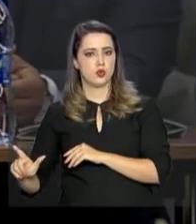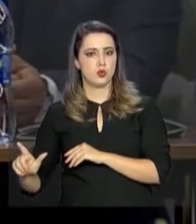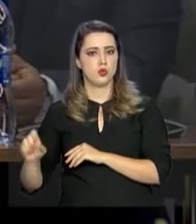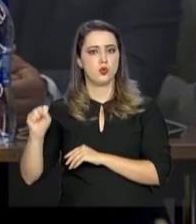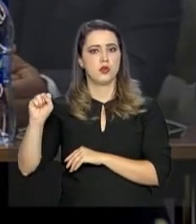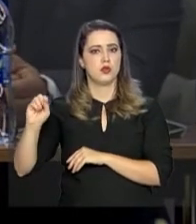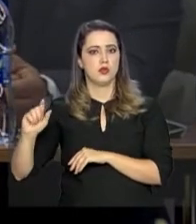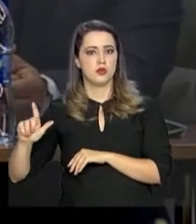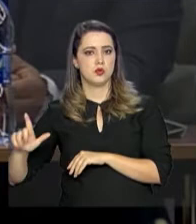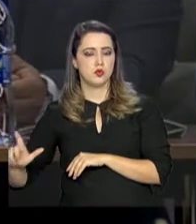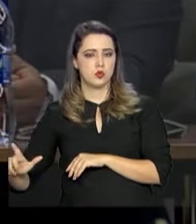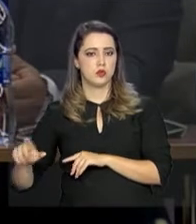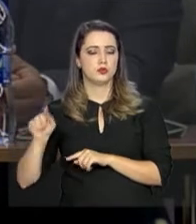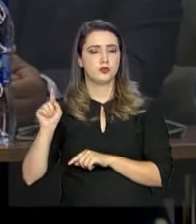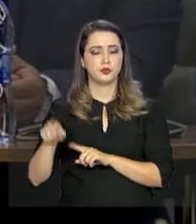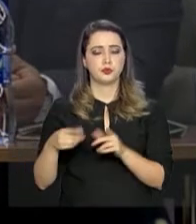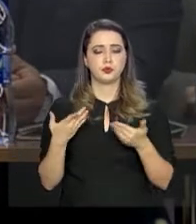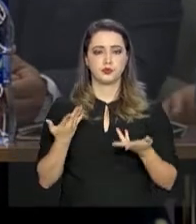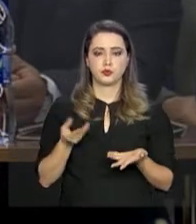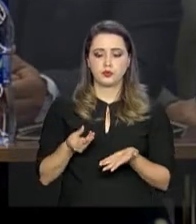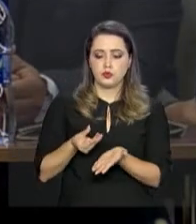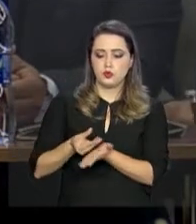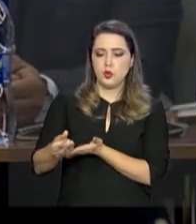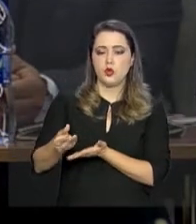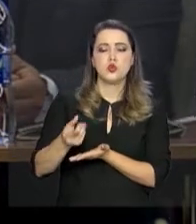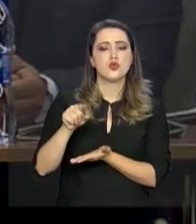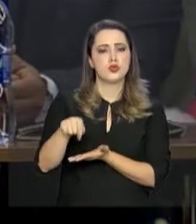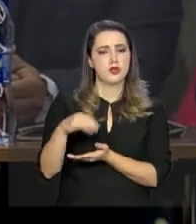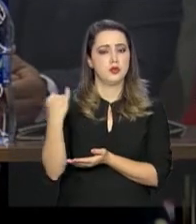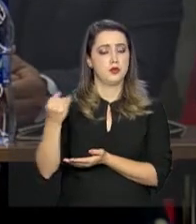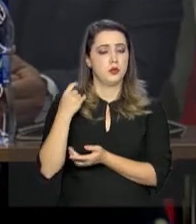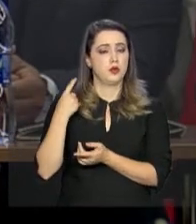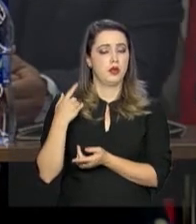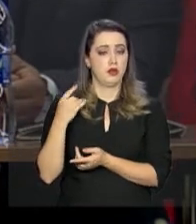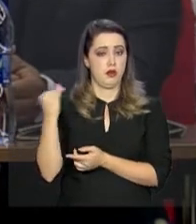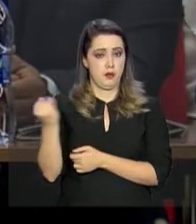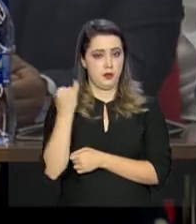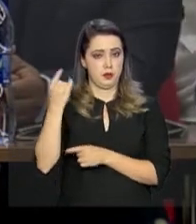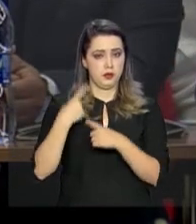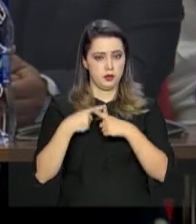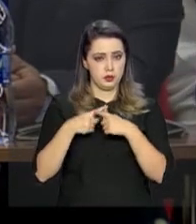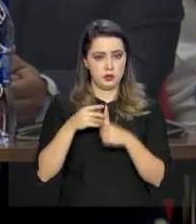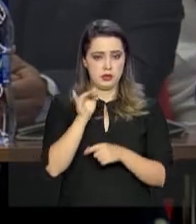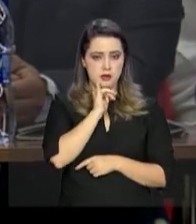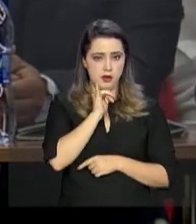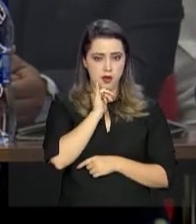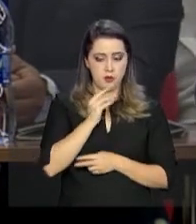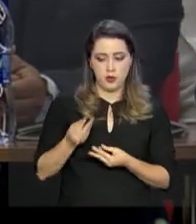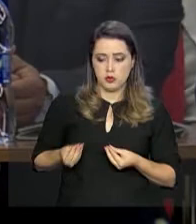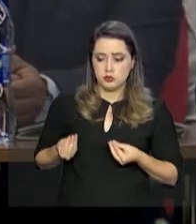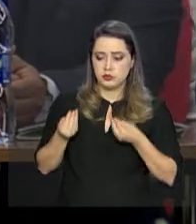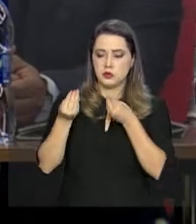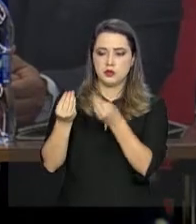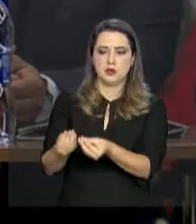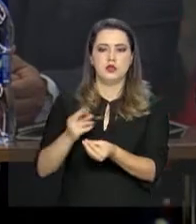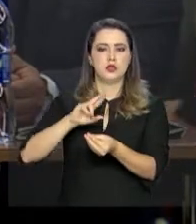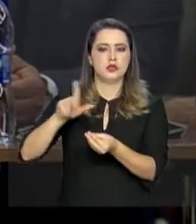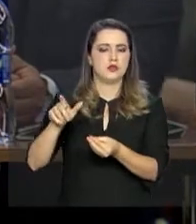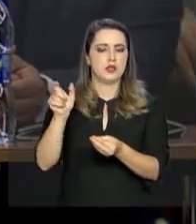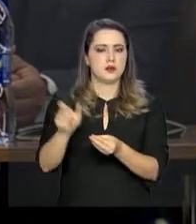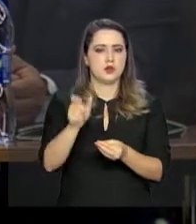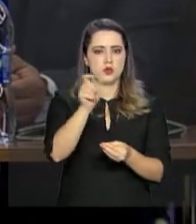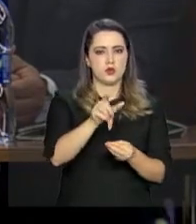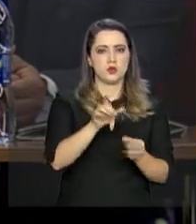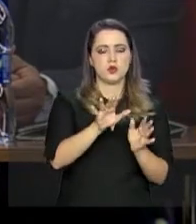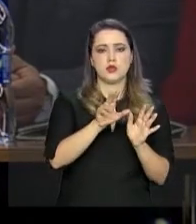Os recursos empregados pela FAO têm sido importantes, por exemplo, para levar crédito e outros recursos a milhares de agricultores